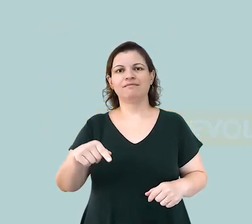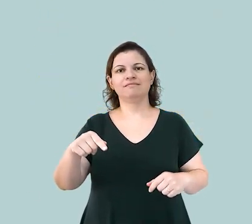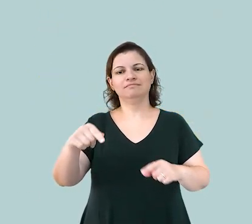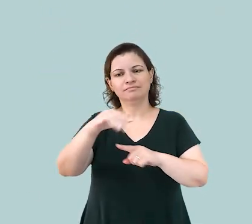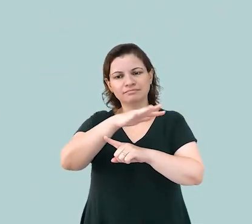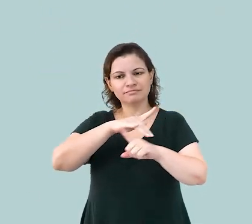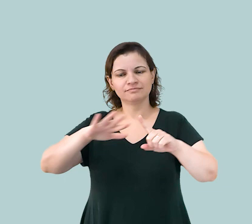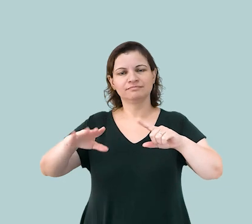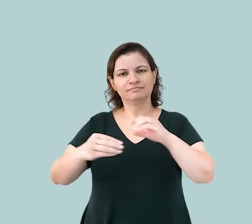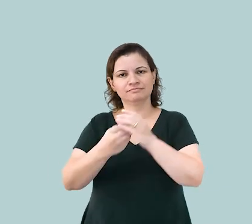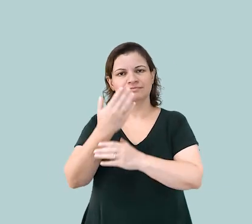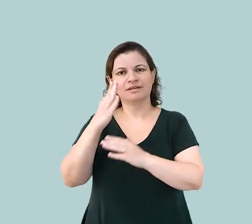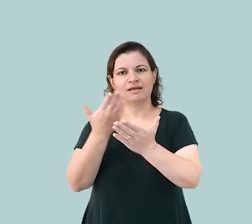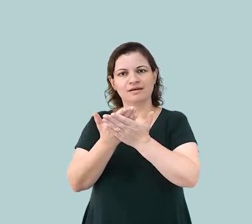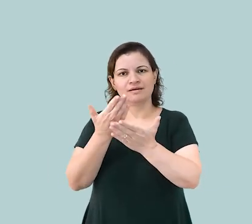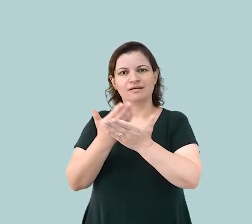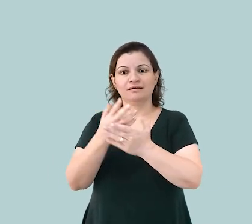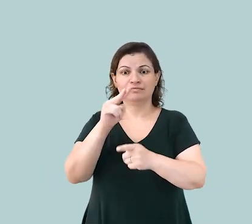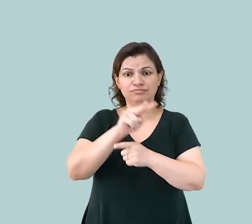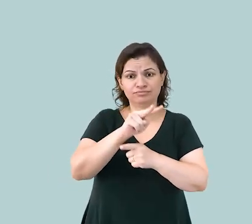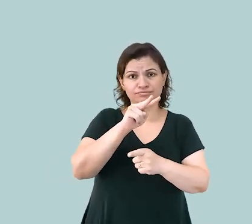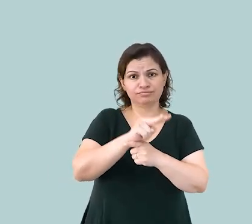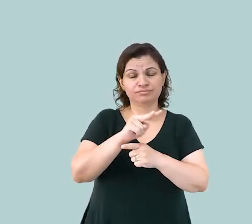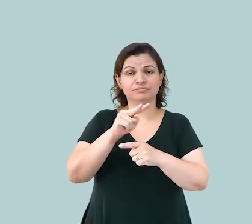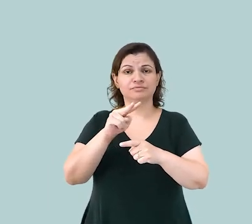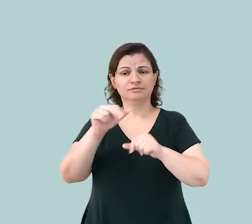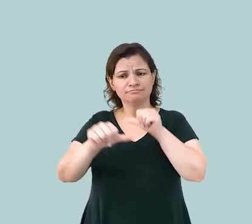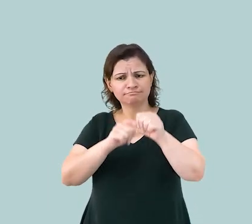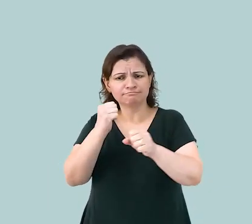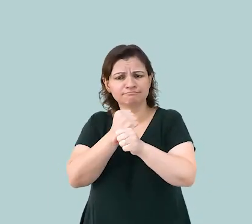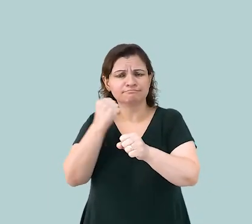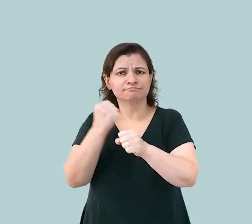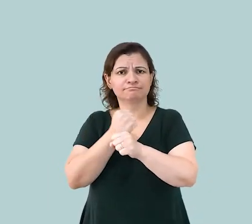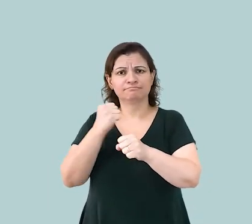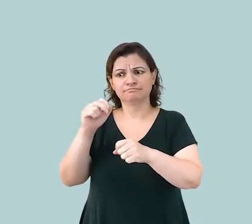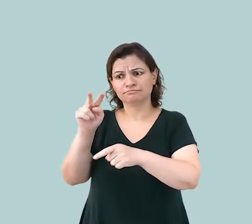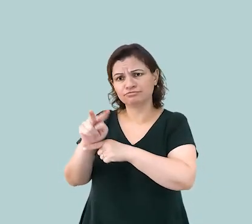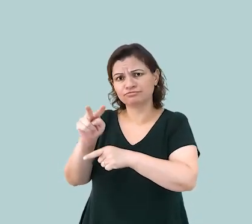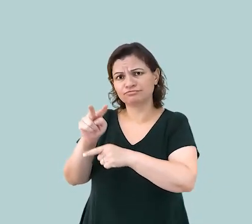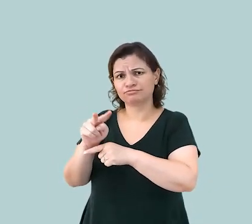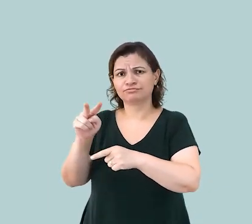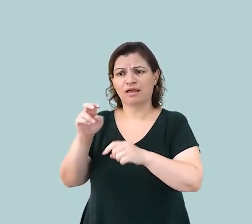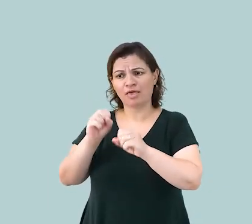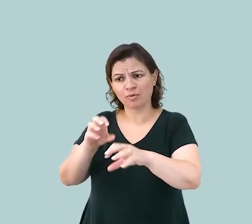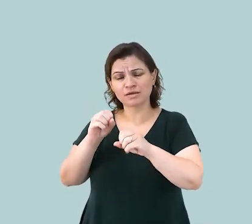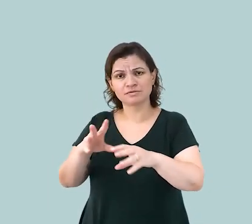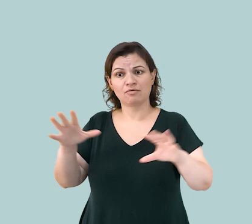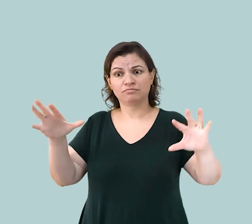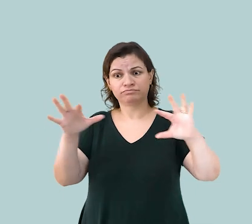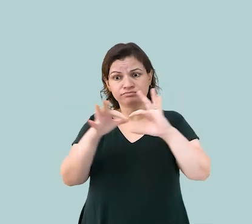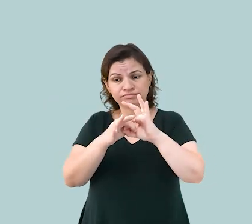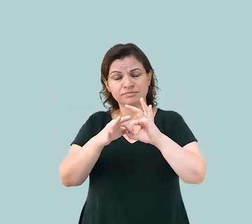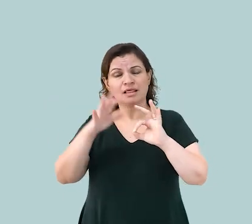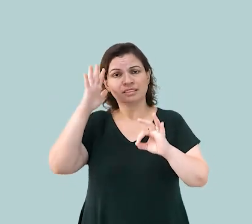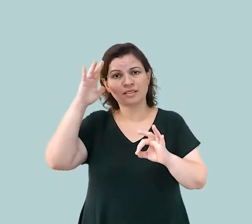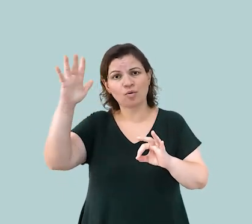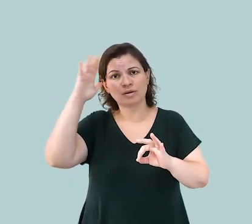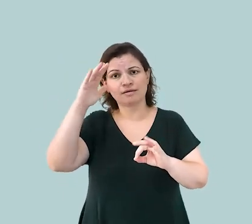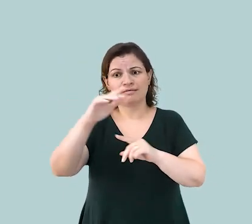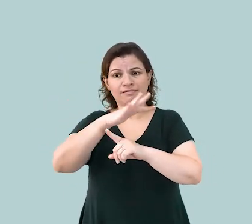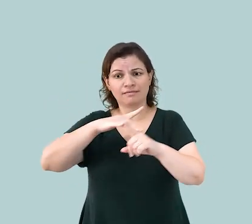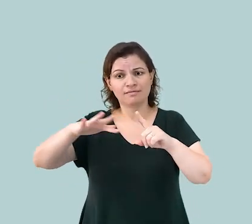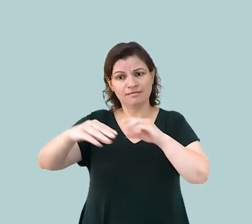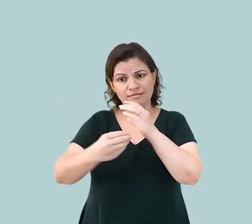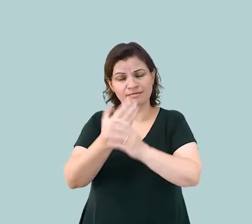Aplicada, Conservação, Restauração e Educação. Essa linha de pesquisa busca aliar a teoria ecológica à